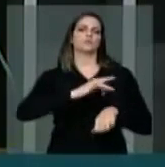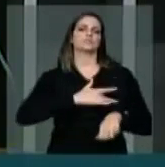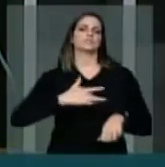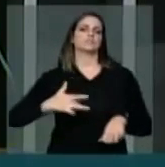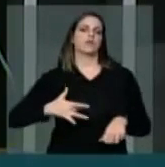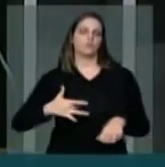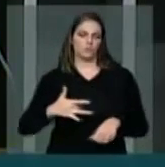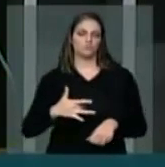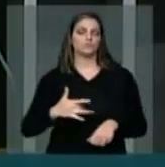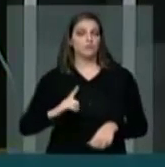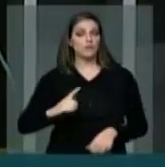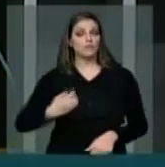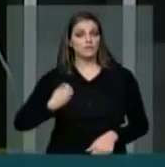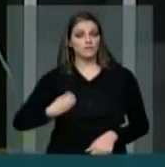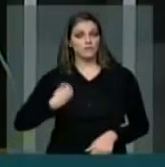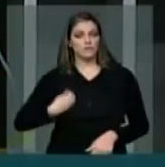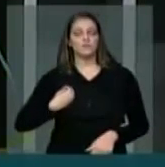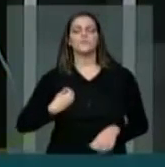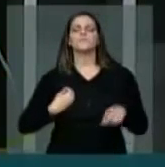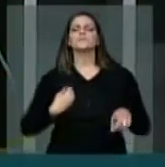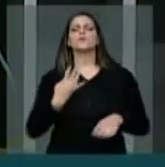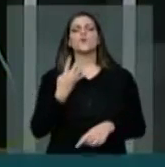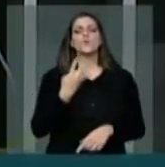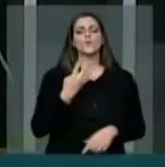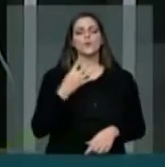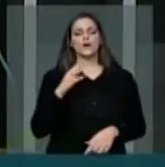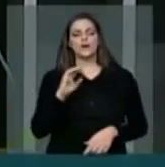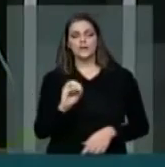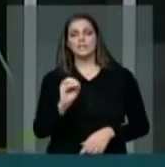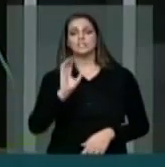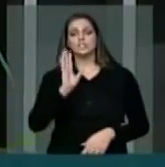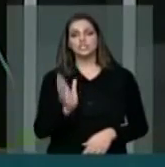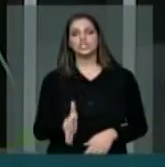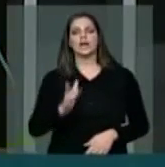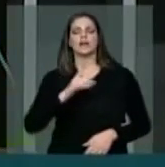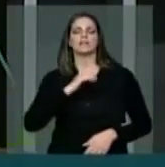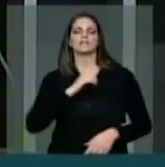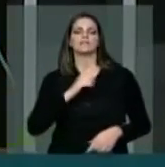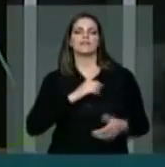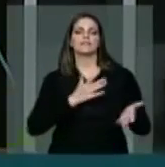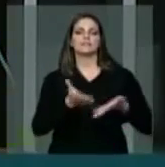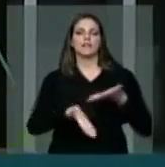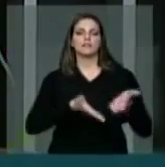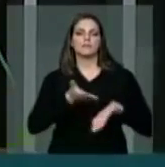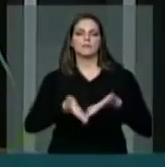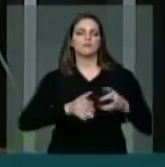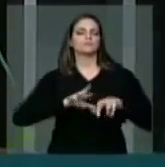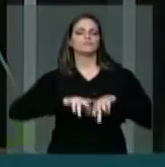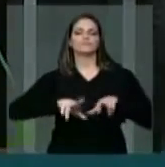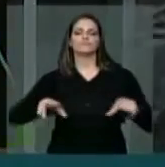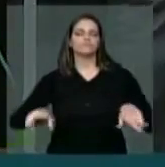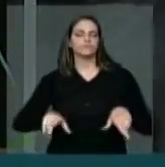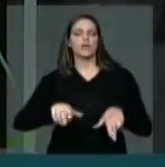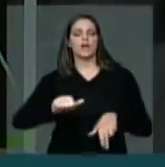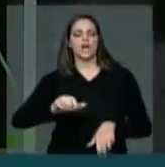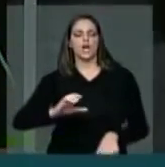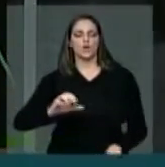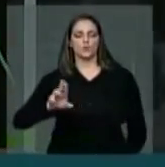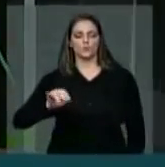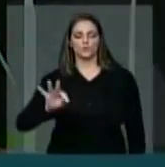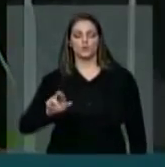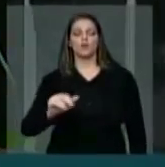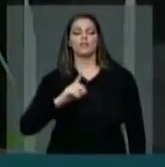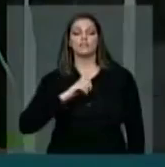existentes. Desses, 40 existos já utilizam a prática alternativa. 17 deles